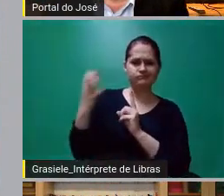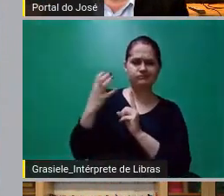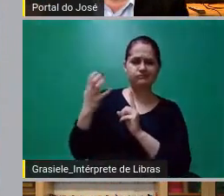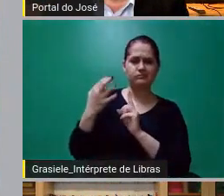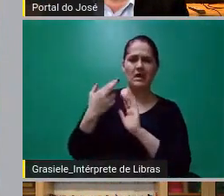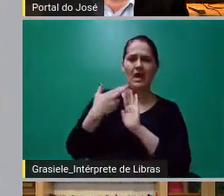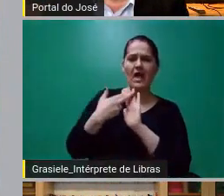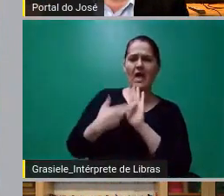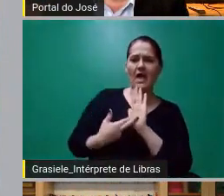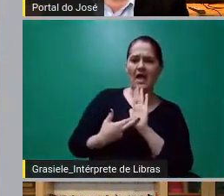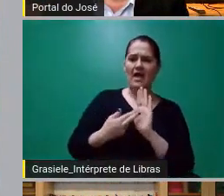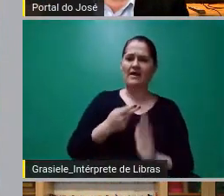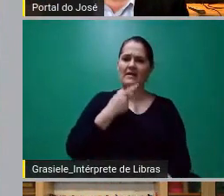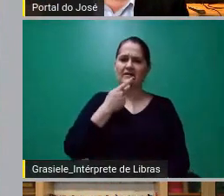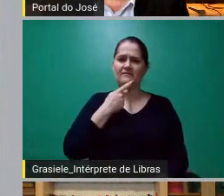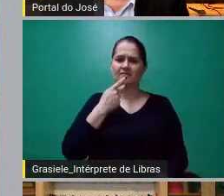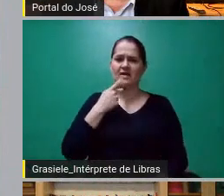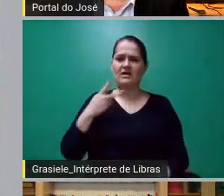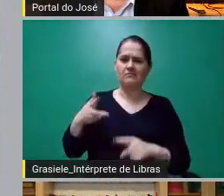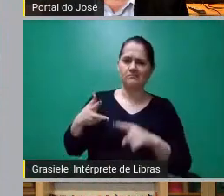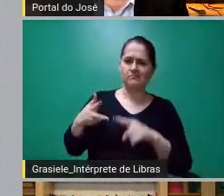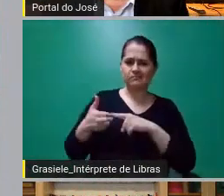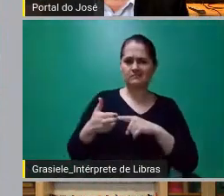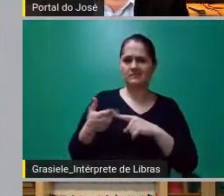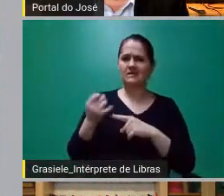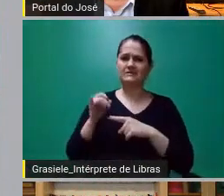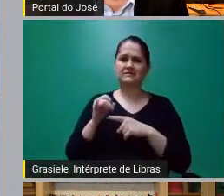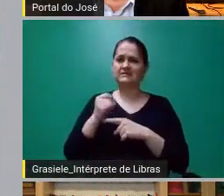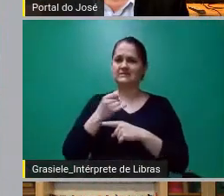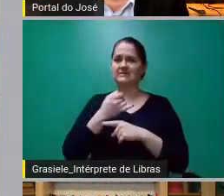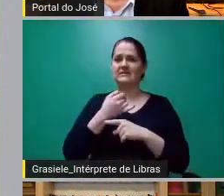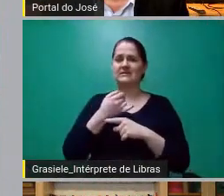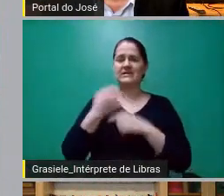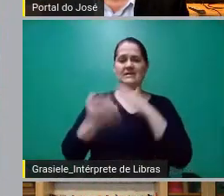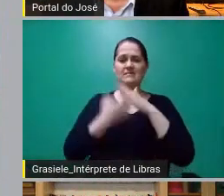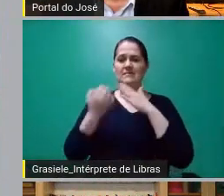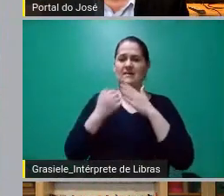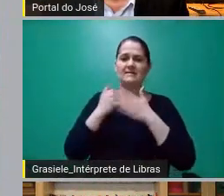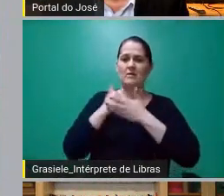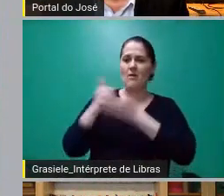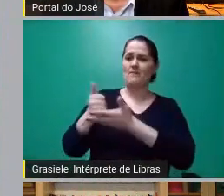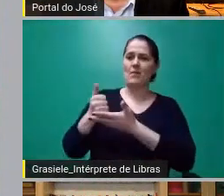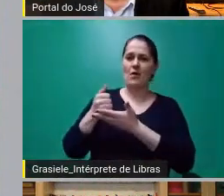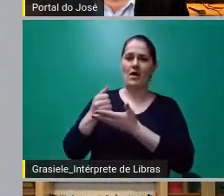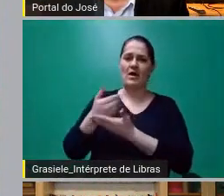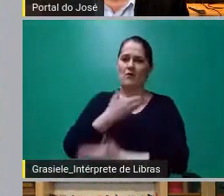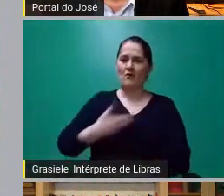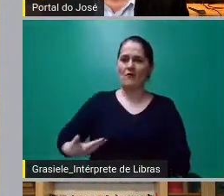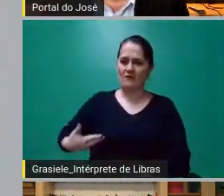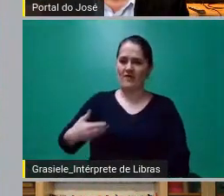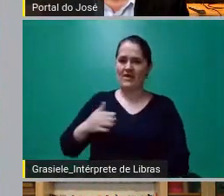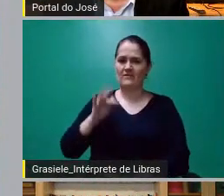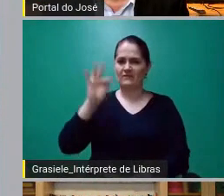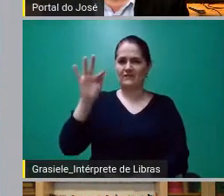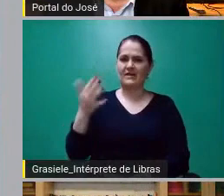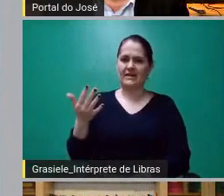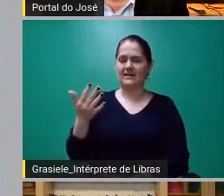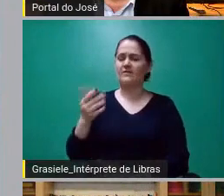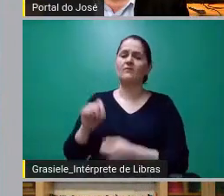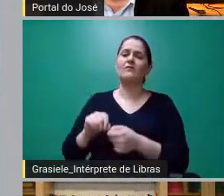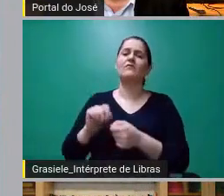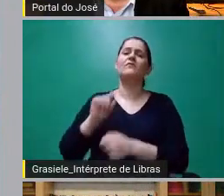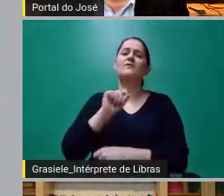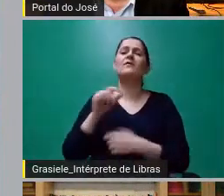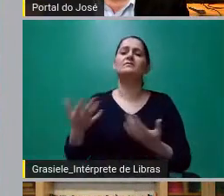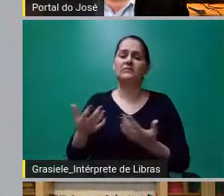diz que vai acabar com concessão de veículos que não lhe são simpáticos, mover uma campanha para, enfim, causar prejuízo ao jornal